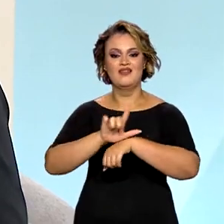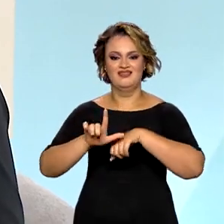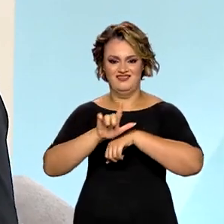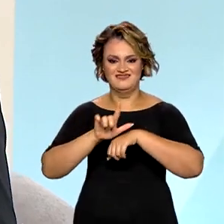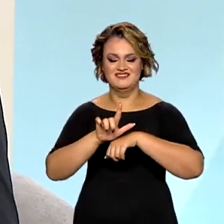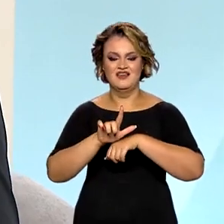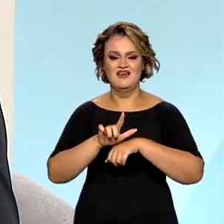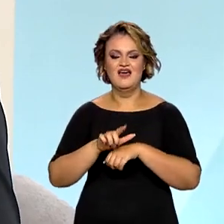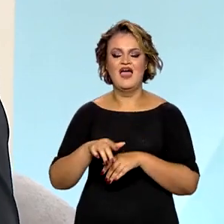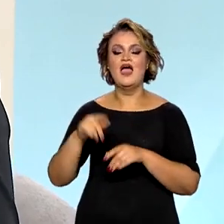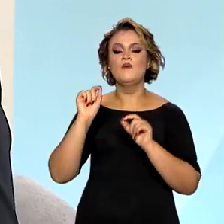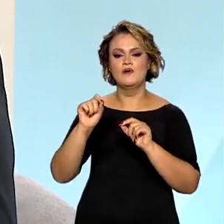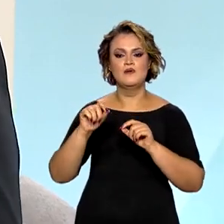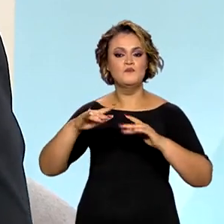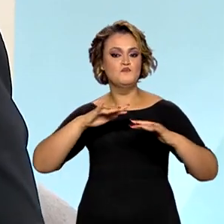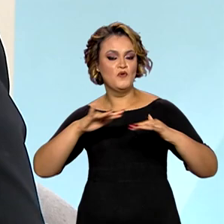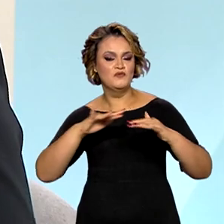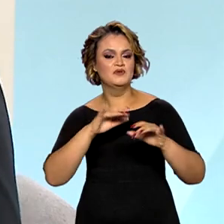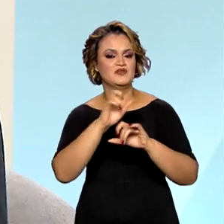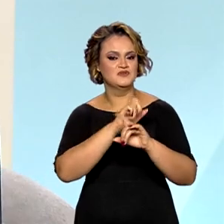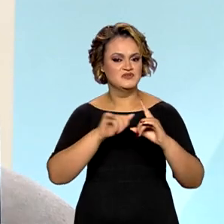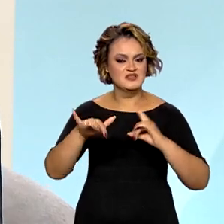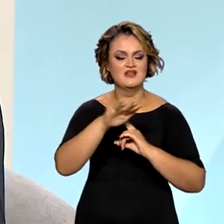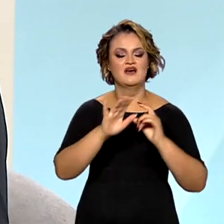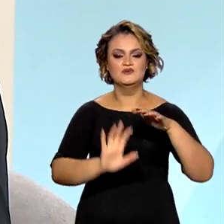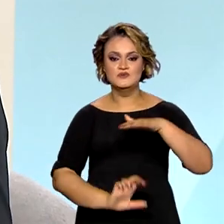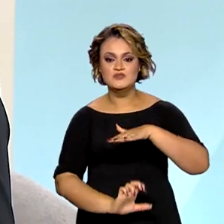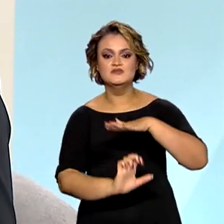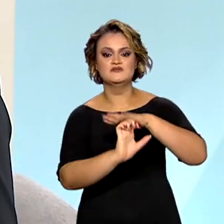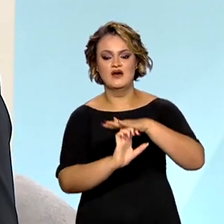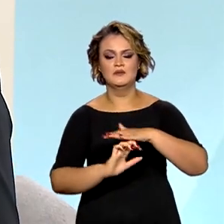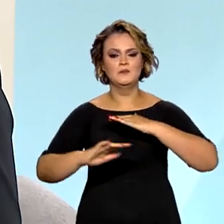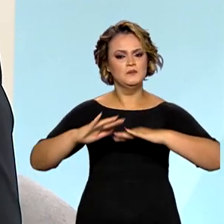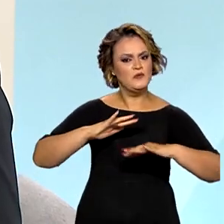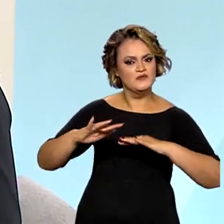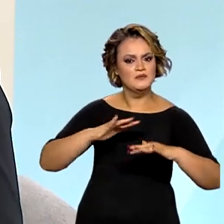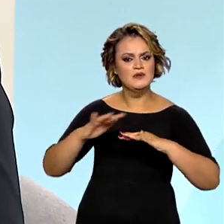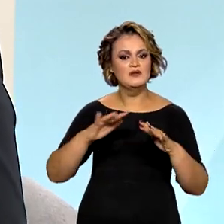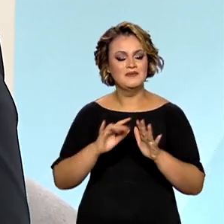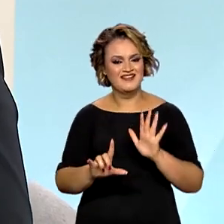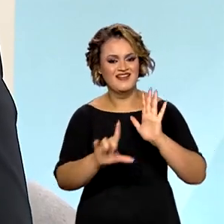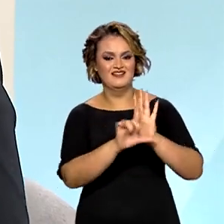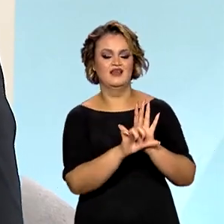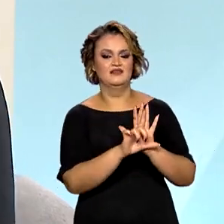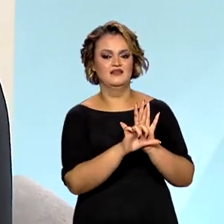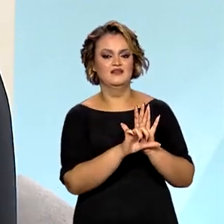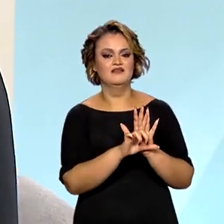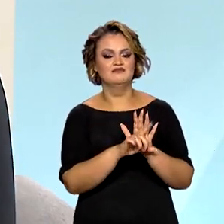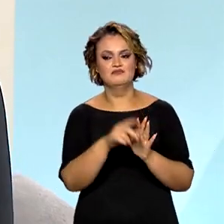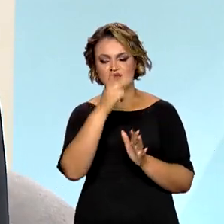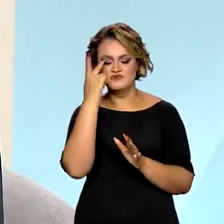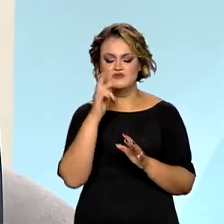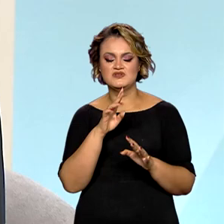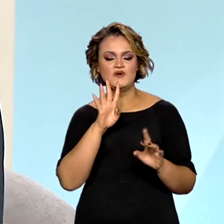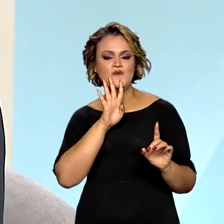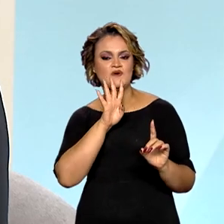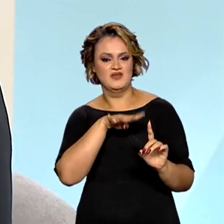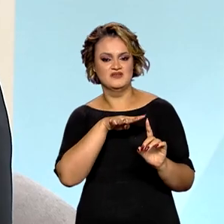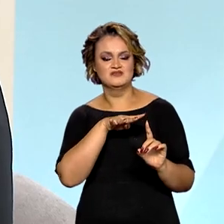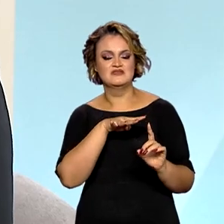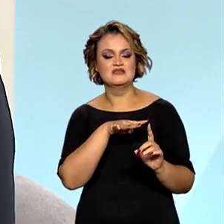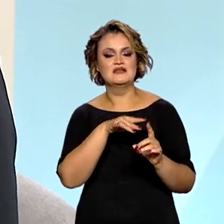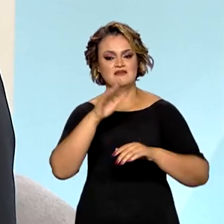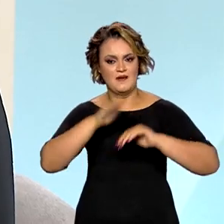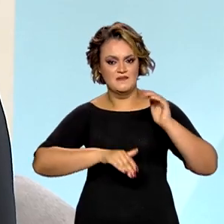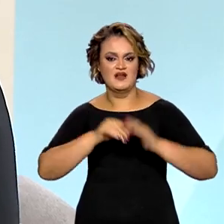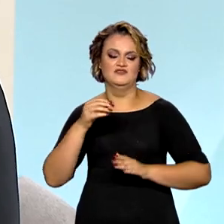é todo um movimento da sociedade, junto com o Estado, para que a gente consiga fazer com que essa lei seja cada vez mais conhecida e também implementada.